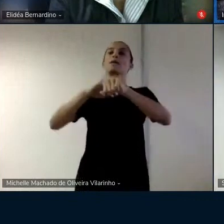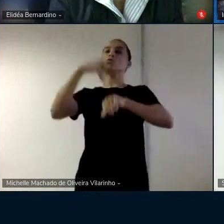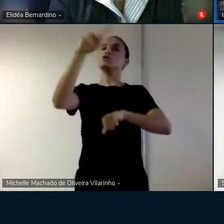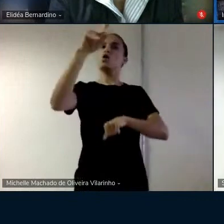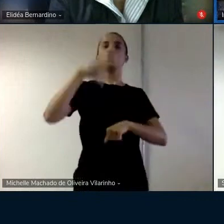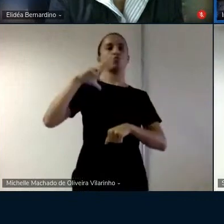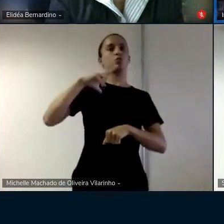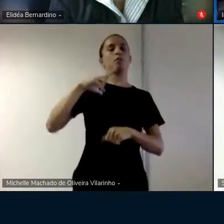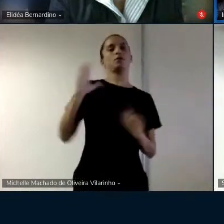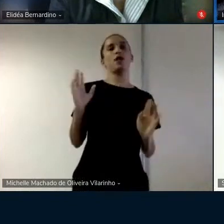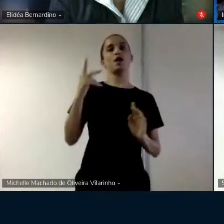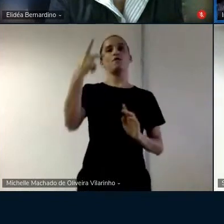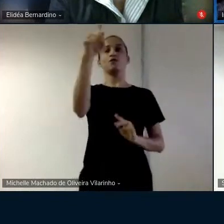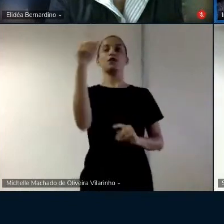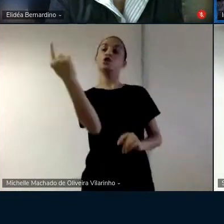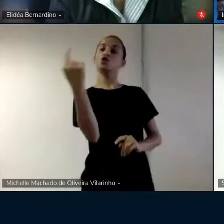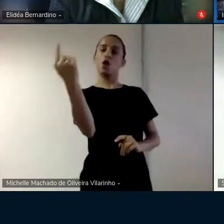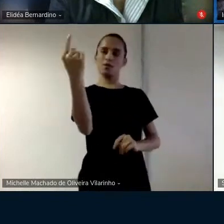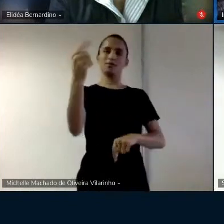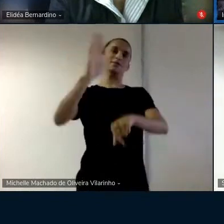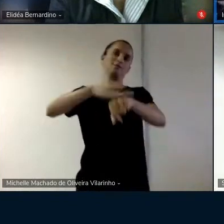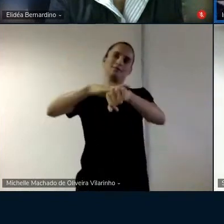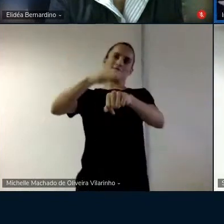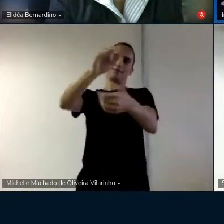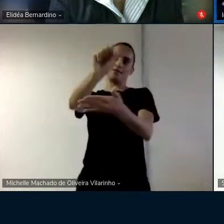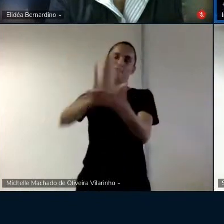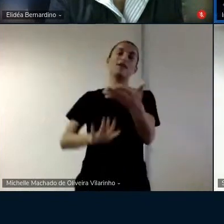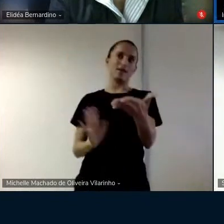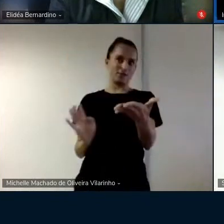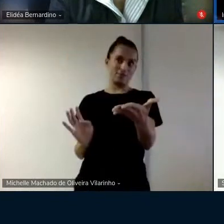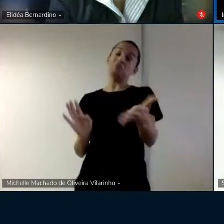alguma coisa assim porque aí você coloca lá